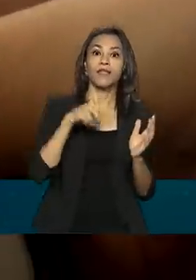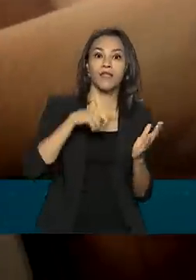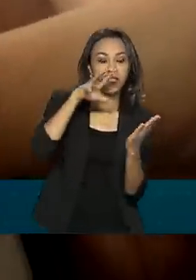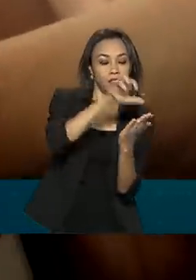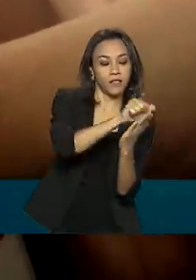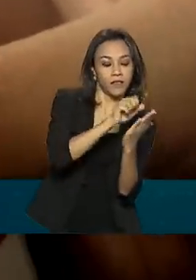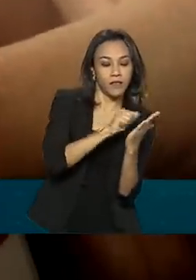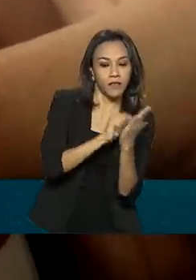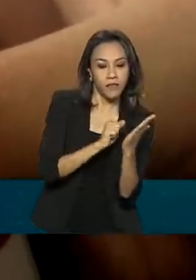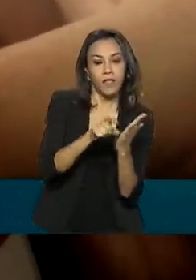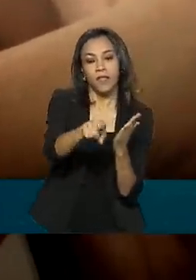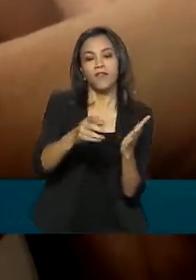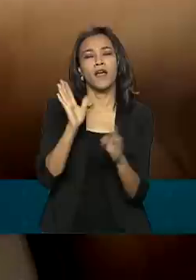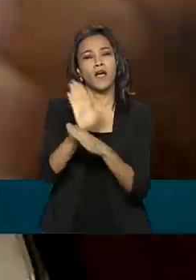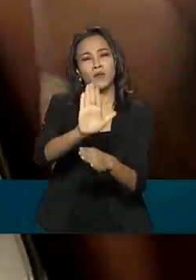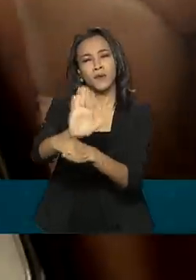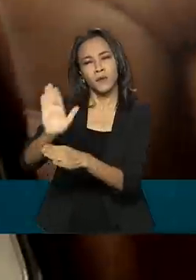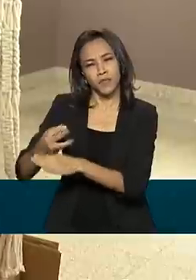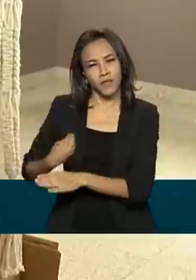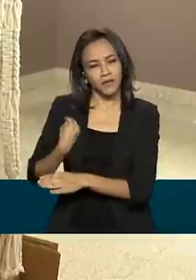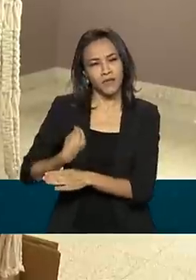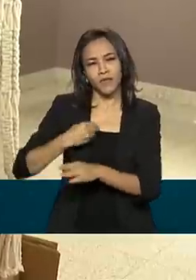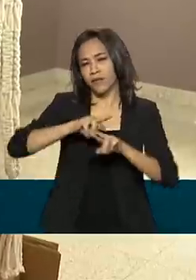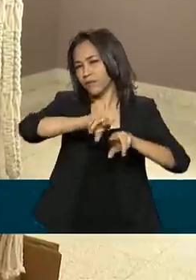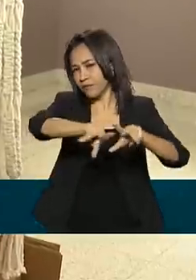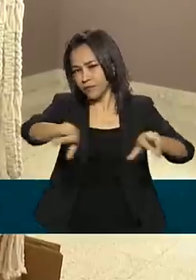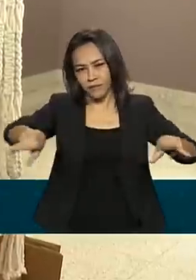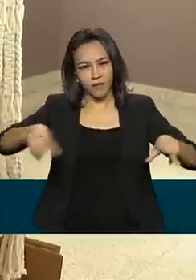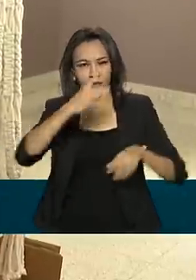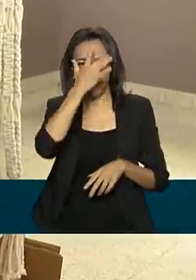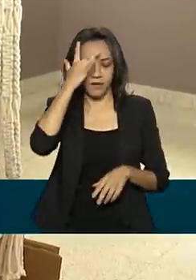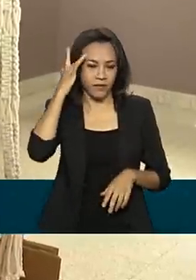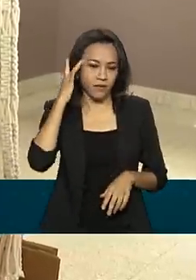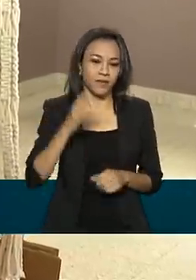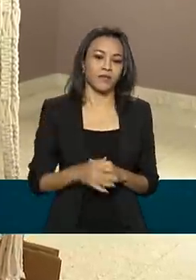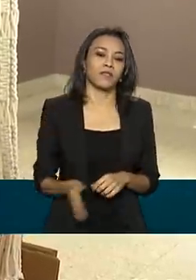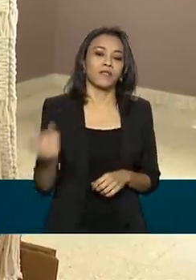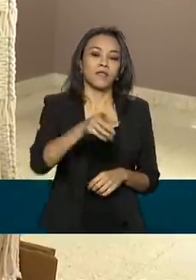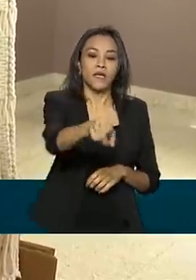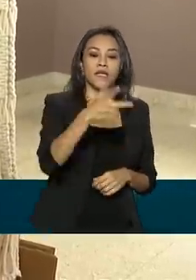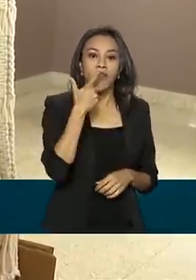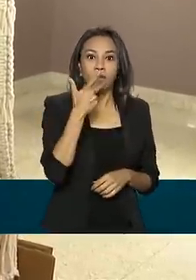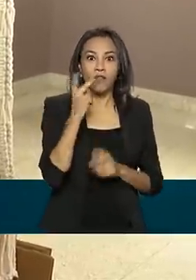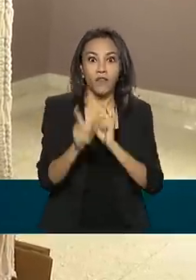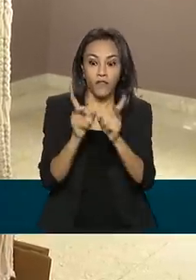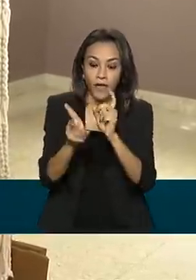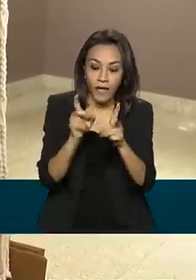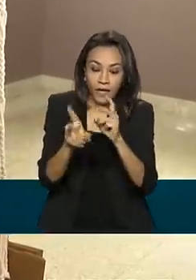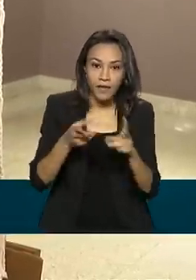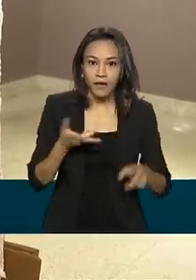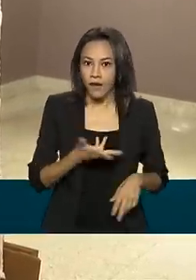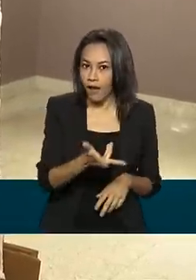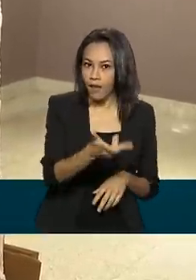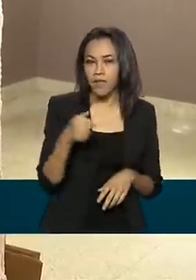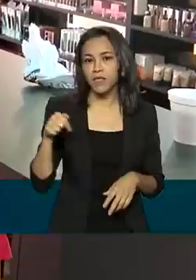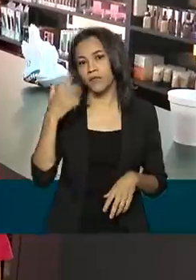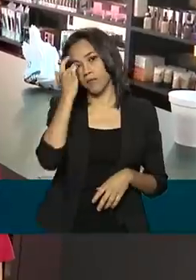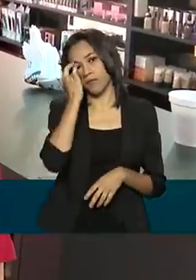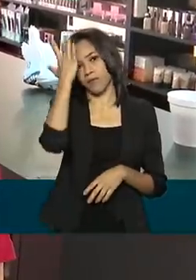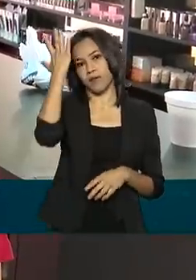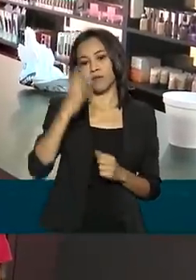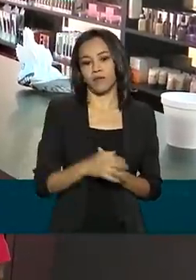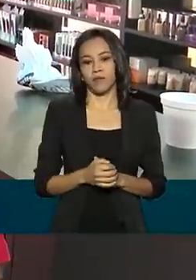financeira de muitos brasileiros. O PIX em termos de venda, de agilidade no mercado, facilitou muito.